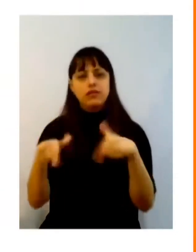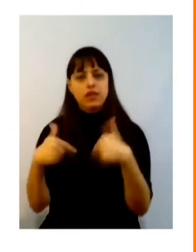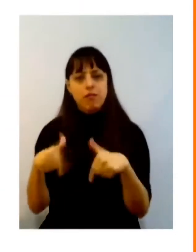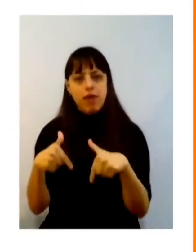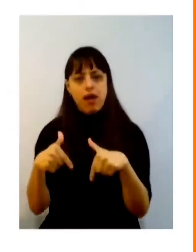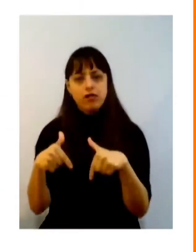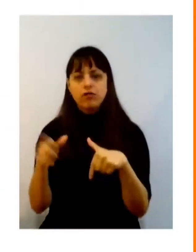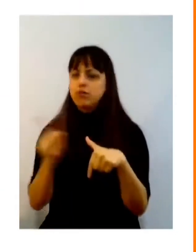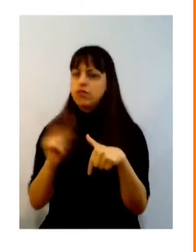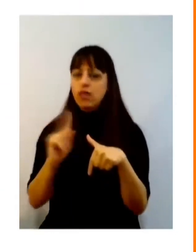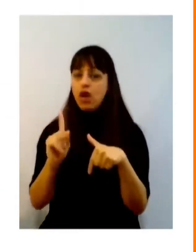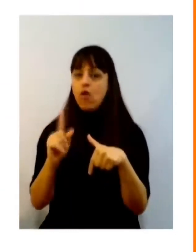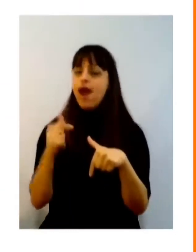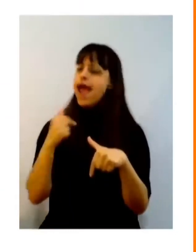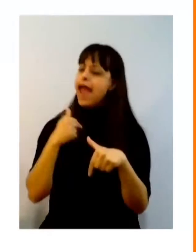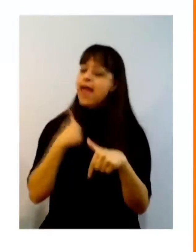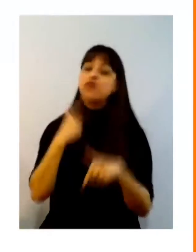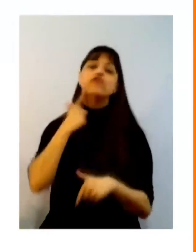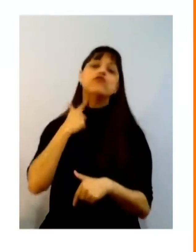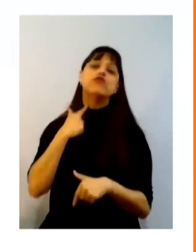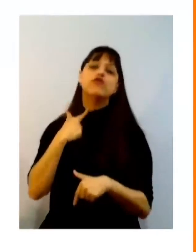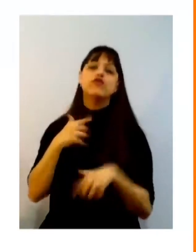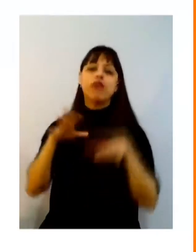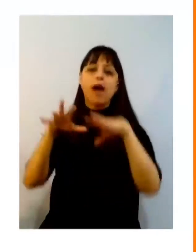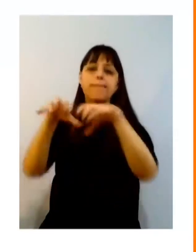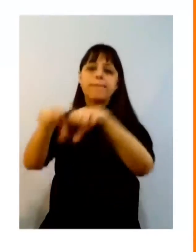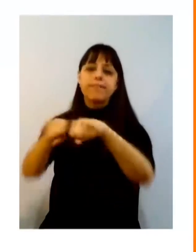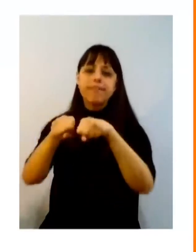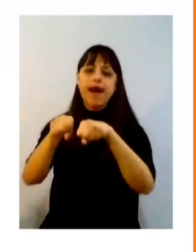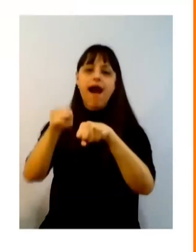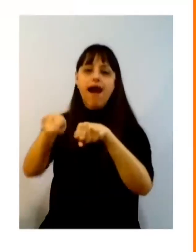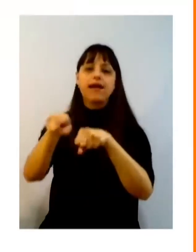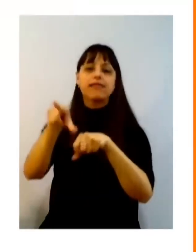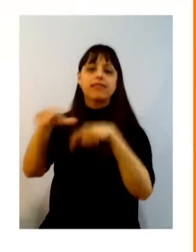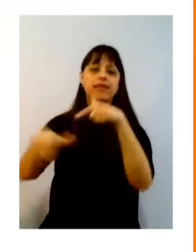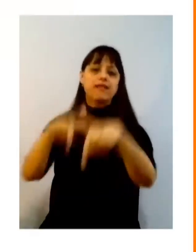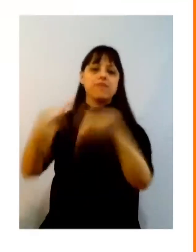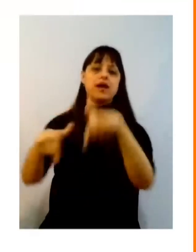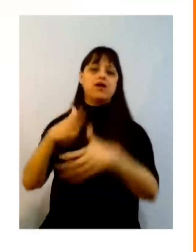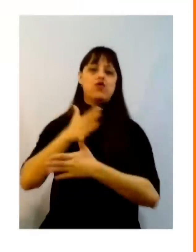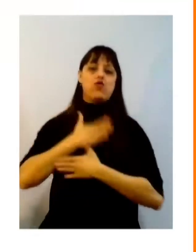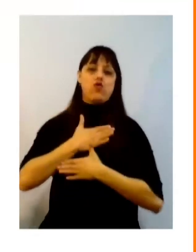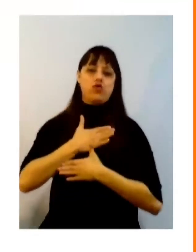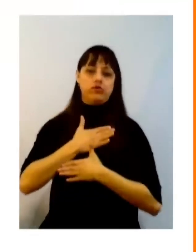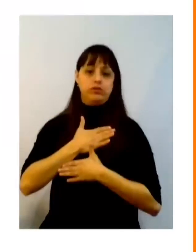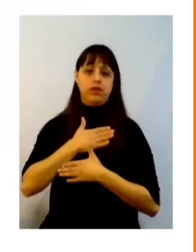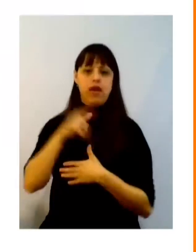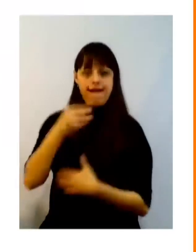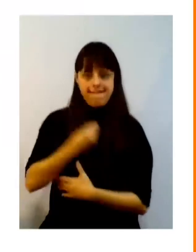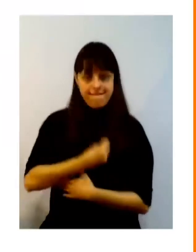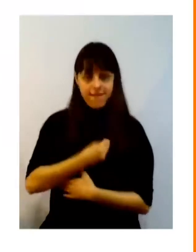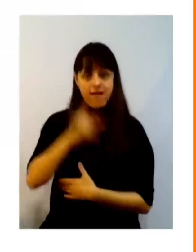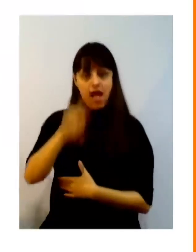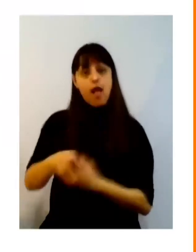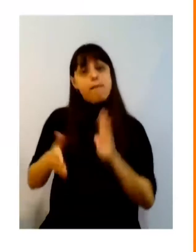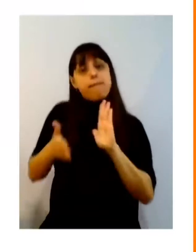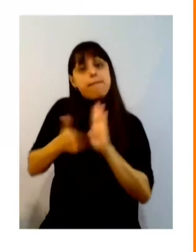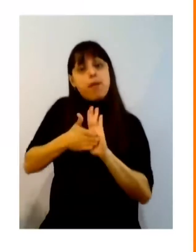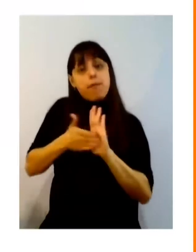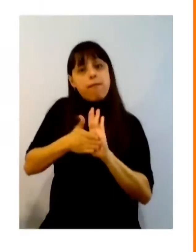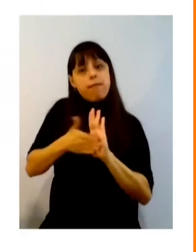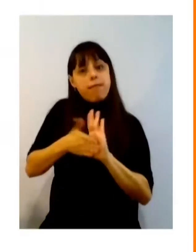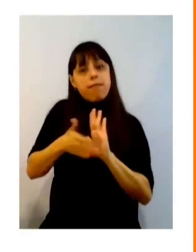lindo quando as pessoas falam de sentido e propósito mas assim cara tu viver de propósito porra meu